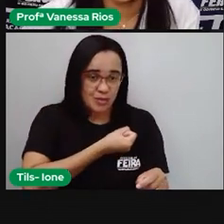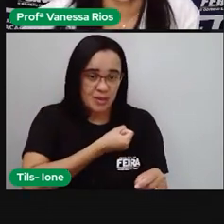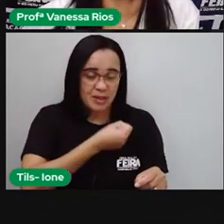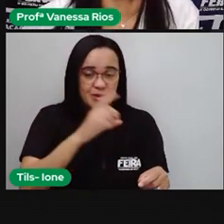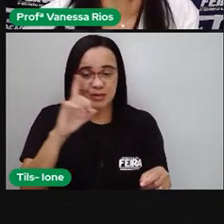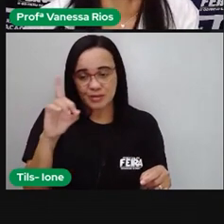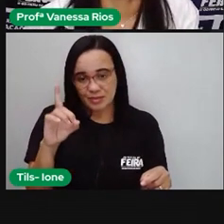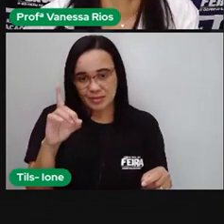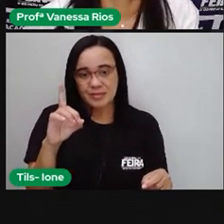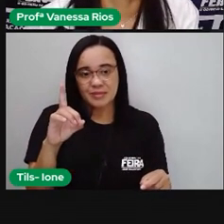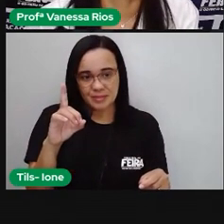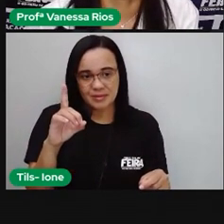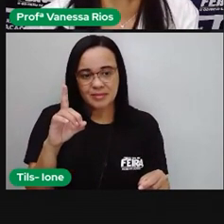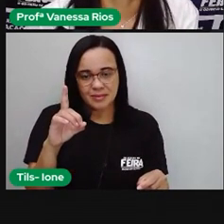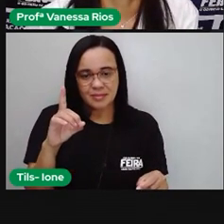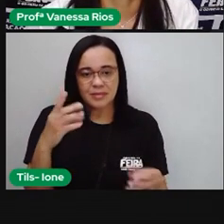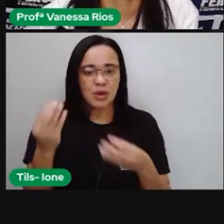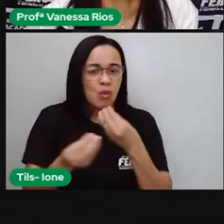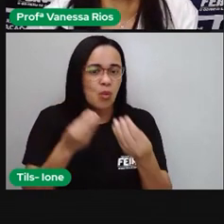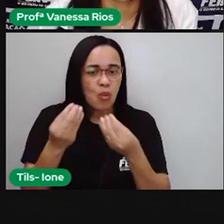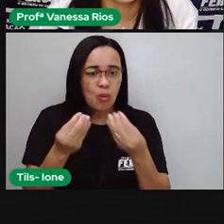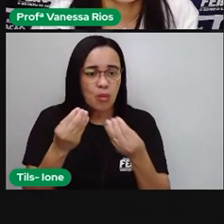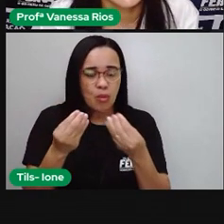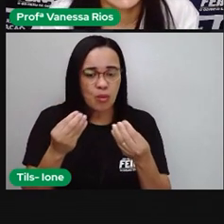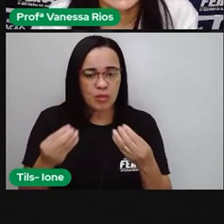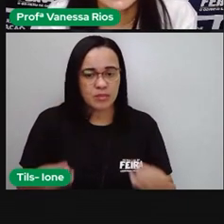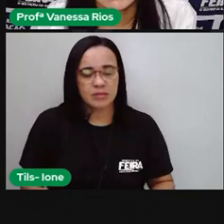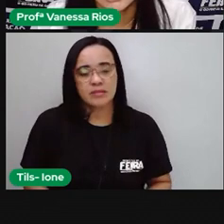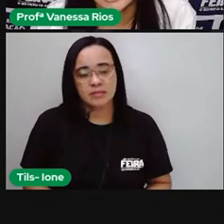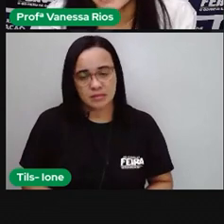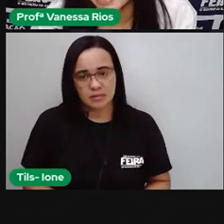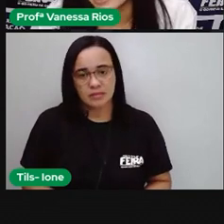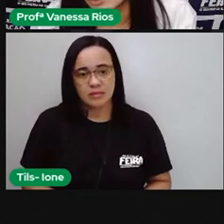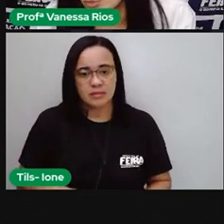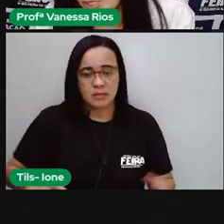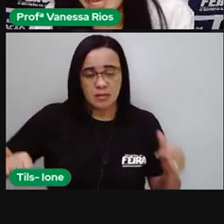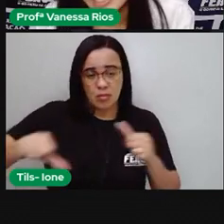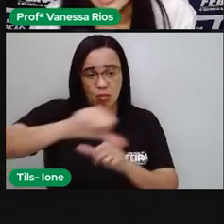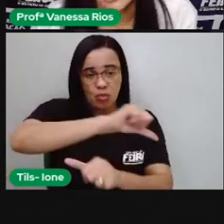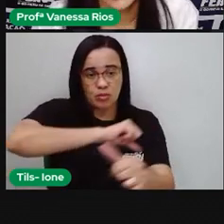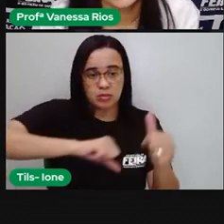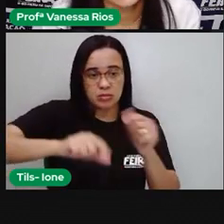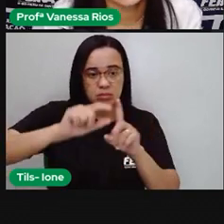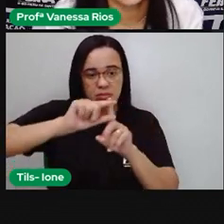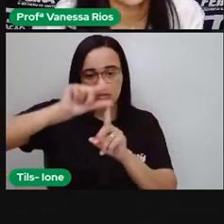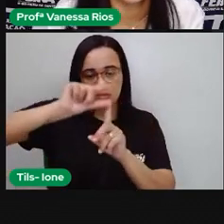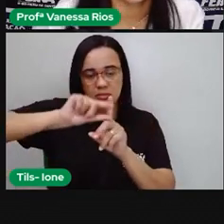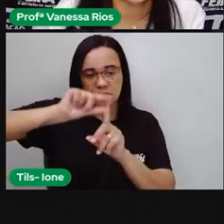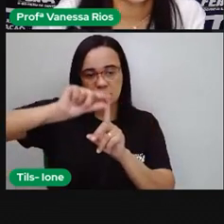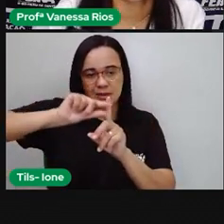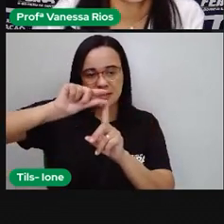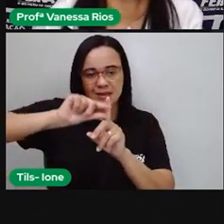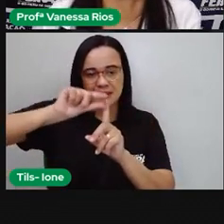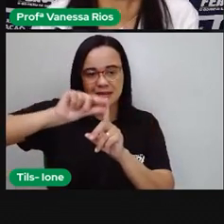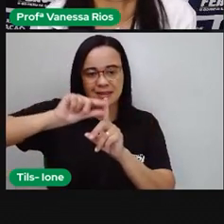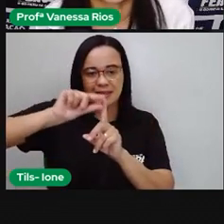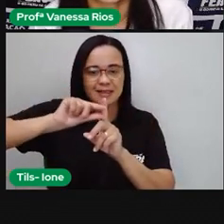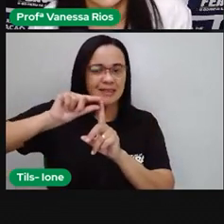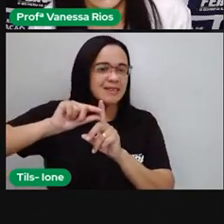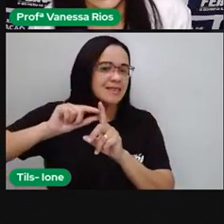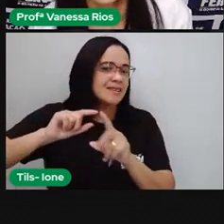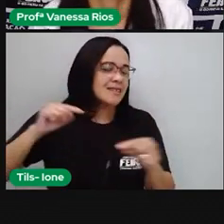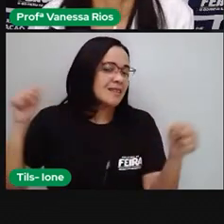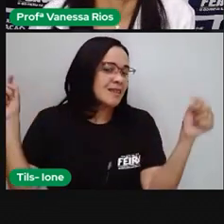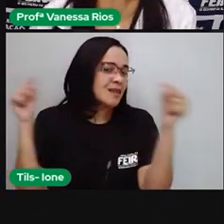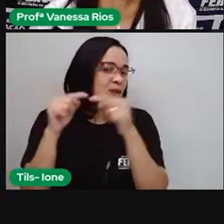Vamos observar, então, ó, que a variação de temperatura compreende a diferença entre a